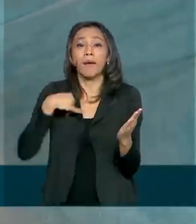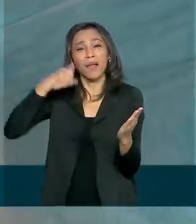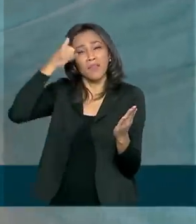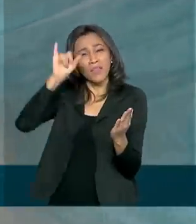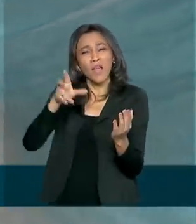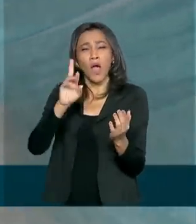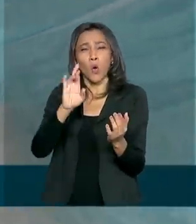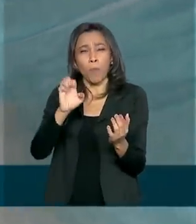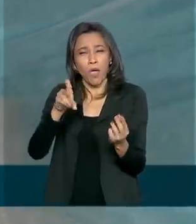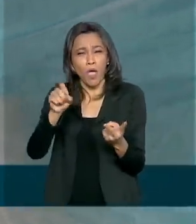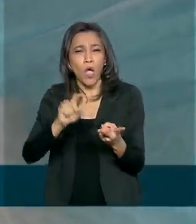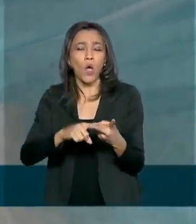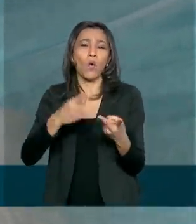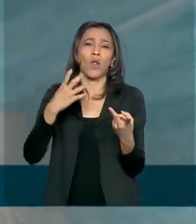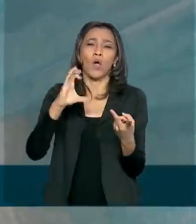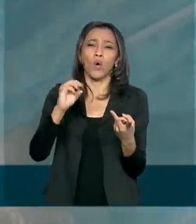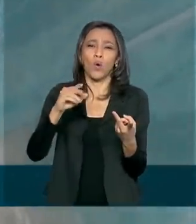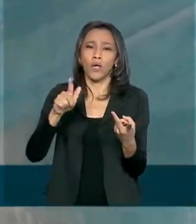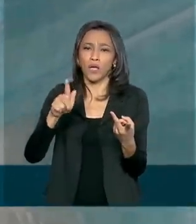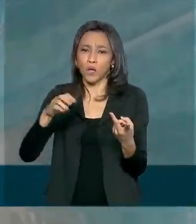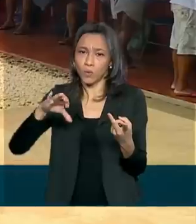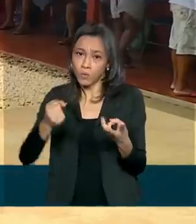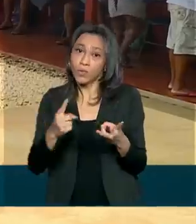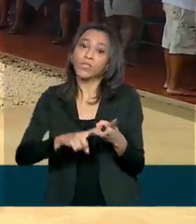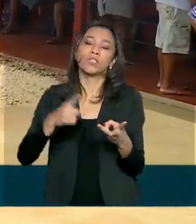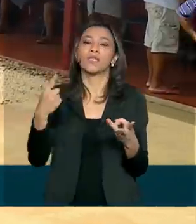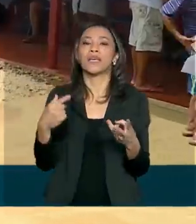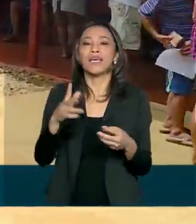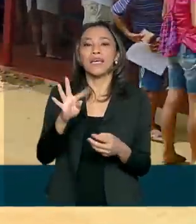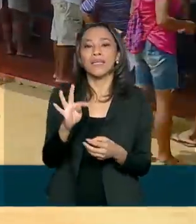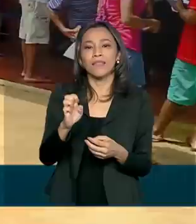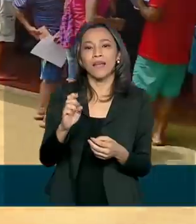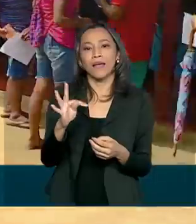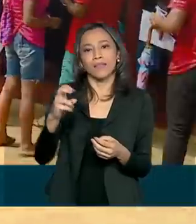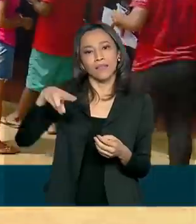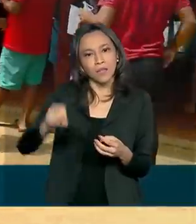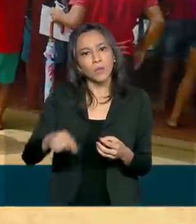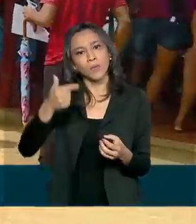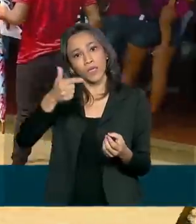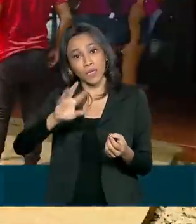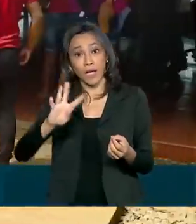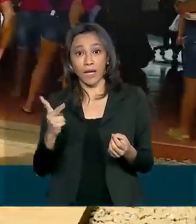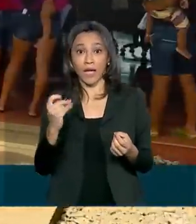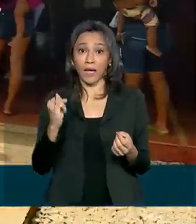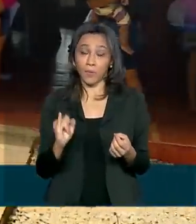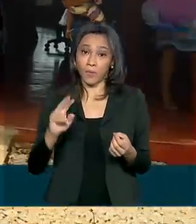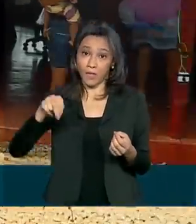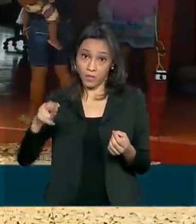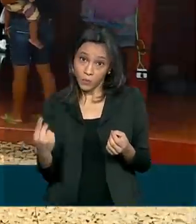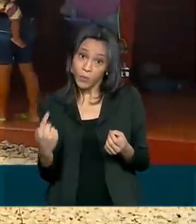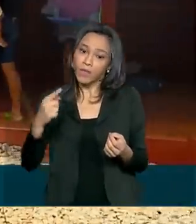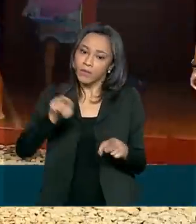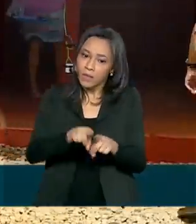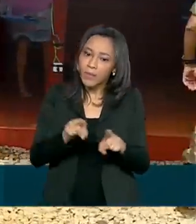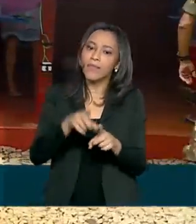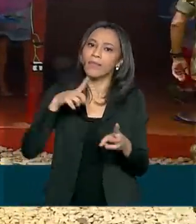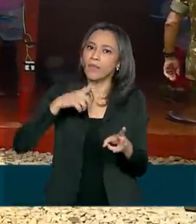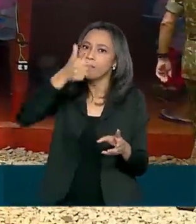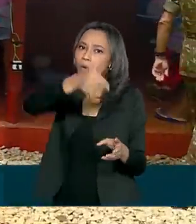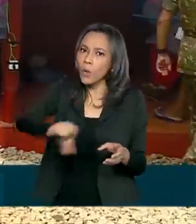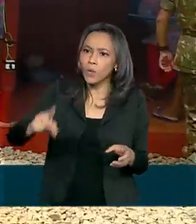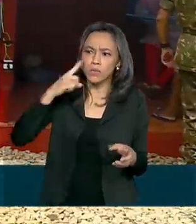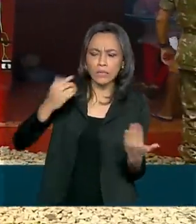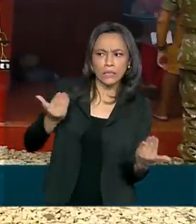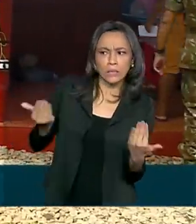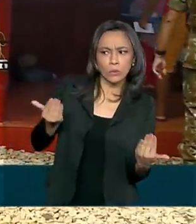rubéola, coqueluche, tétano e H1N1, durante os atendimentos, as equipes também testaram os suspeitos de contaminação